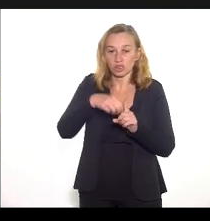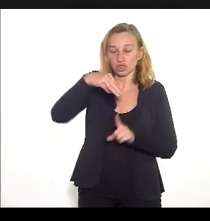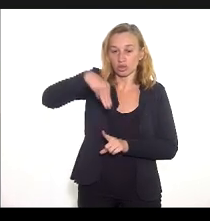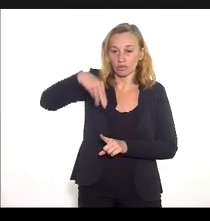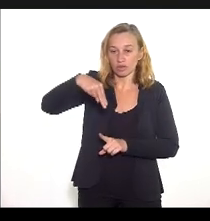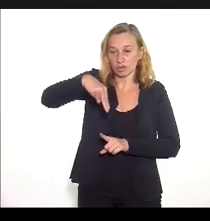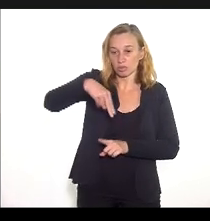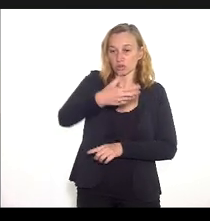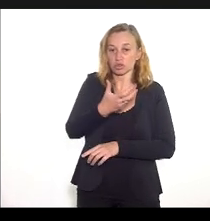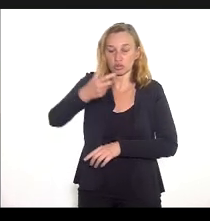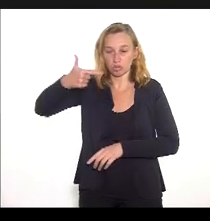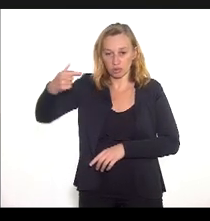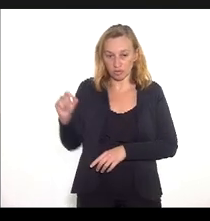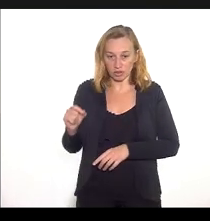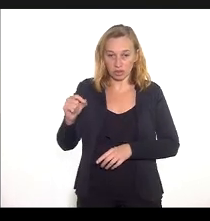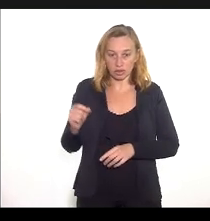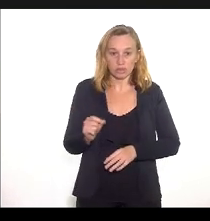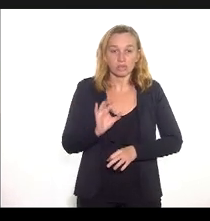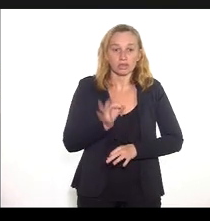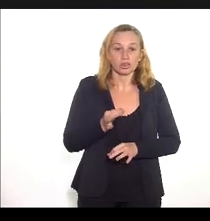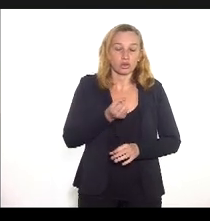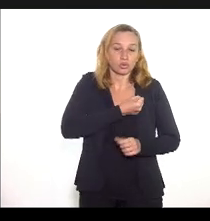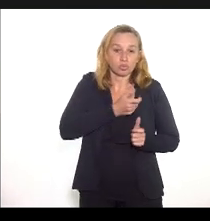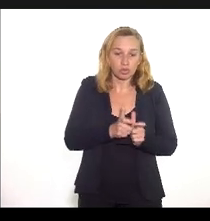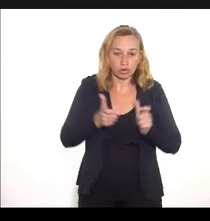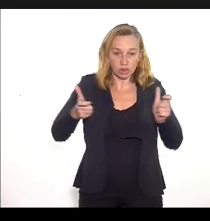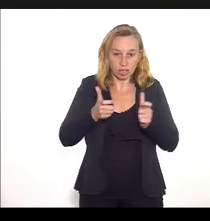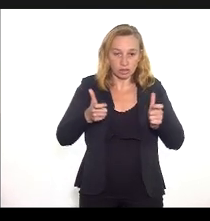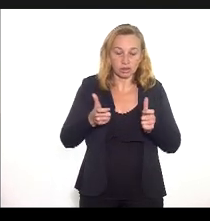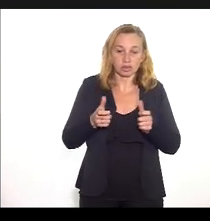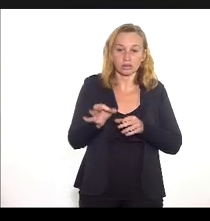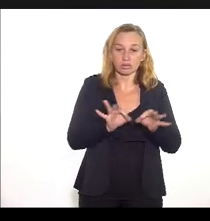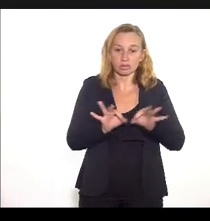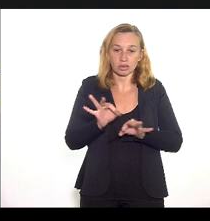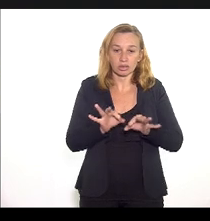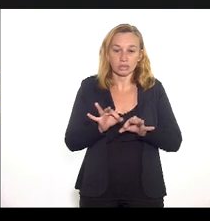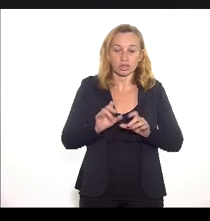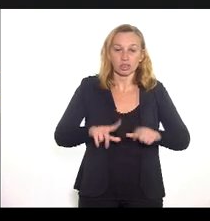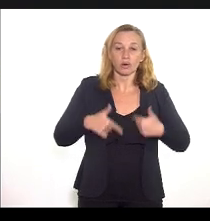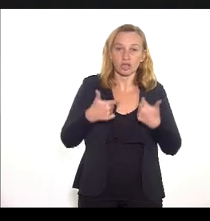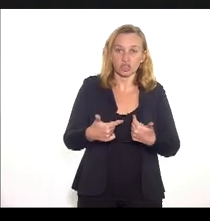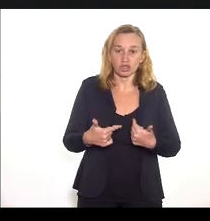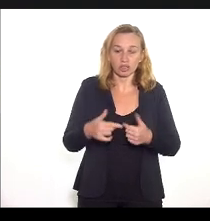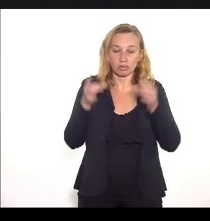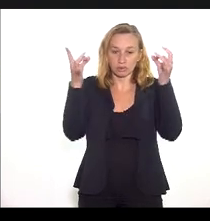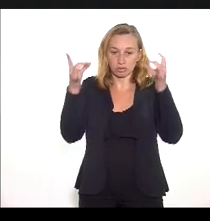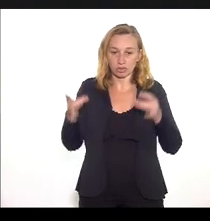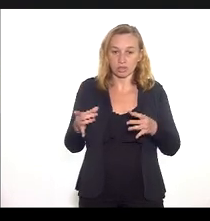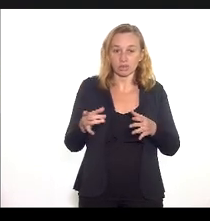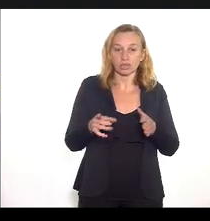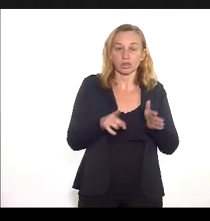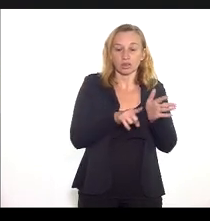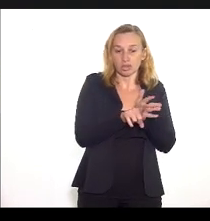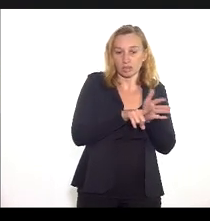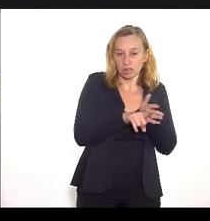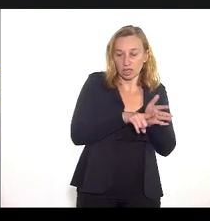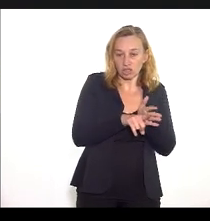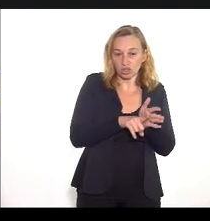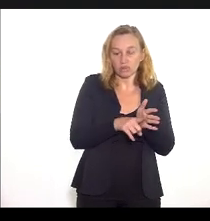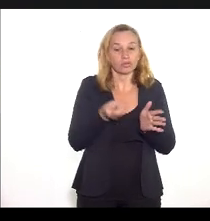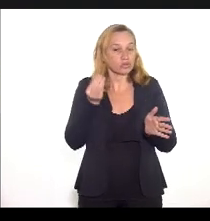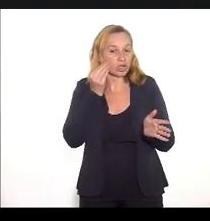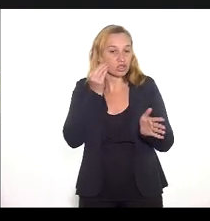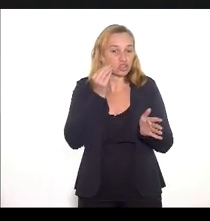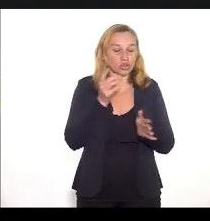2020, excepcionalmente alta em função da programação de ações específicas para diagnóstico de Covid, realizado pela